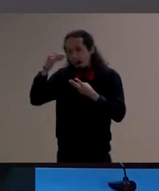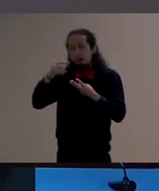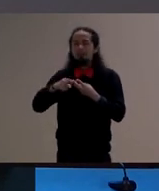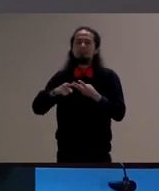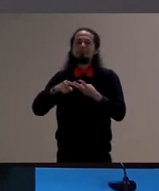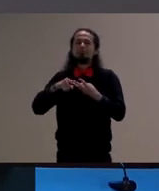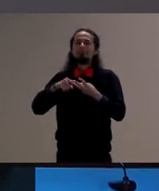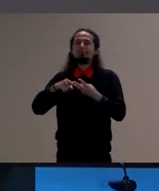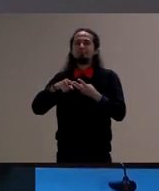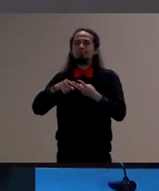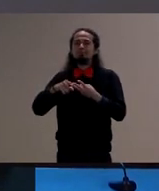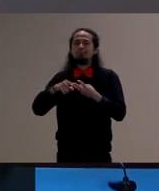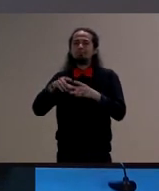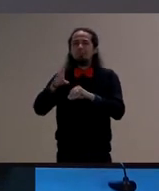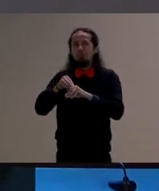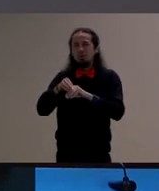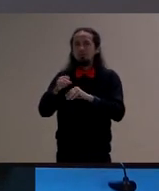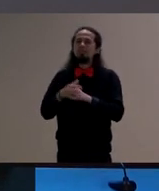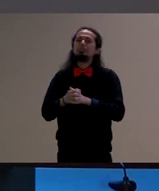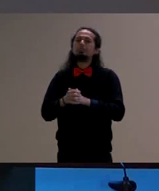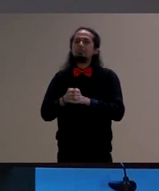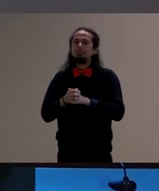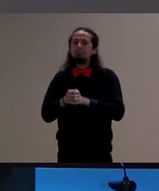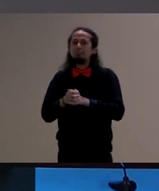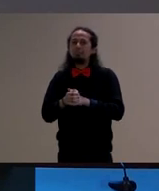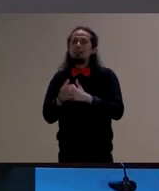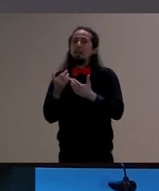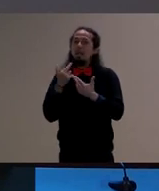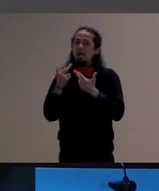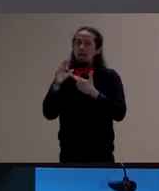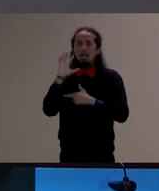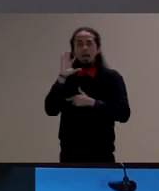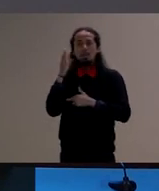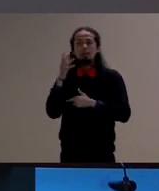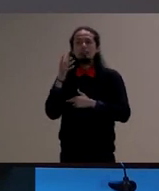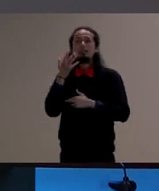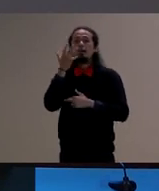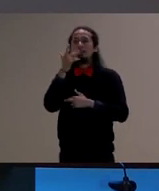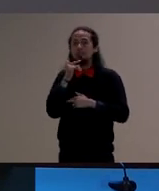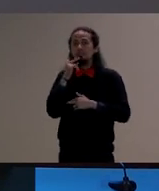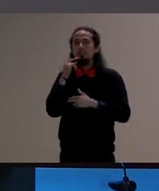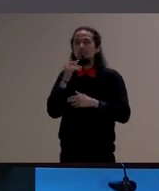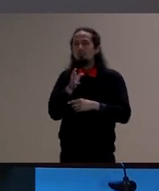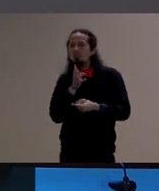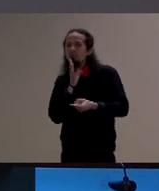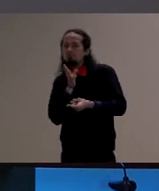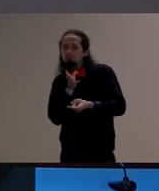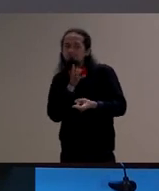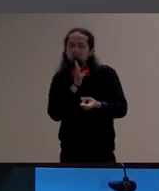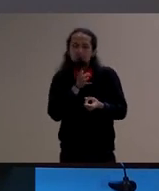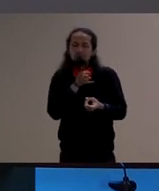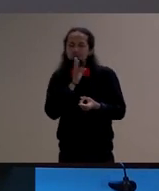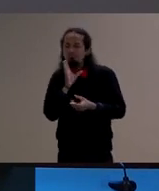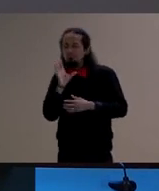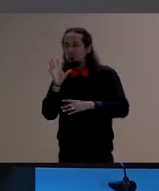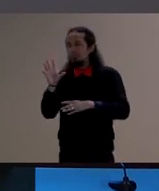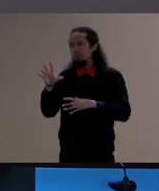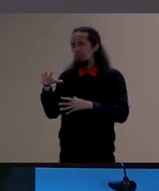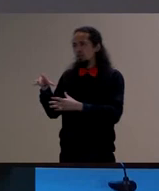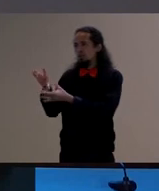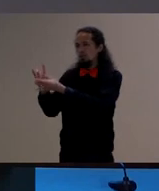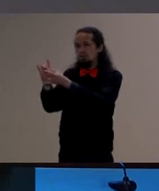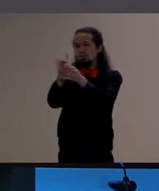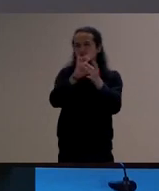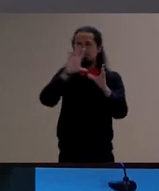na potência revolucionária da experiência que a criança vai conhecendo e se apropriando do mundo e assim